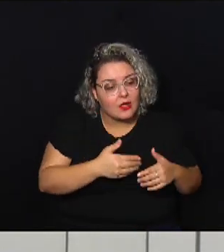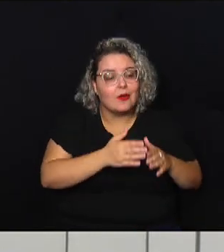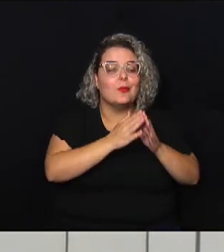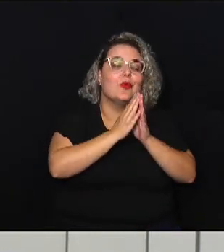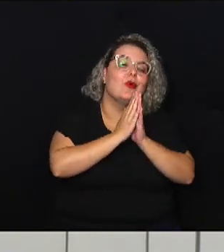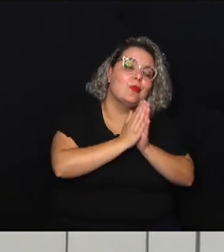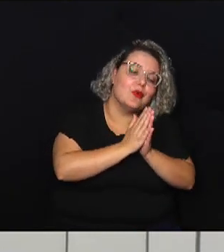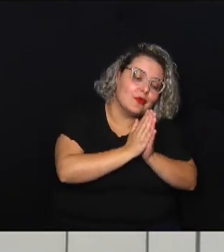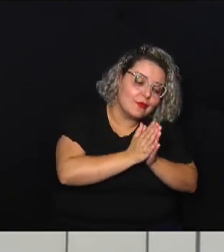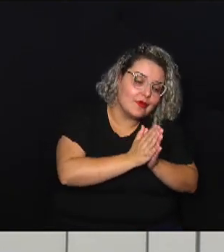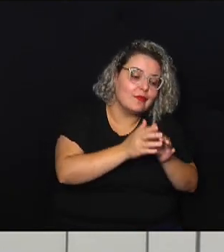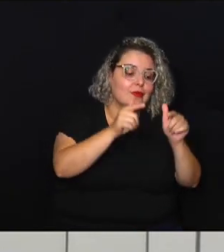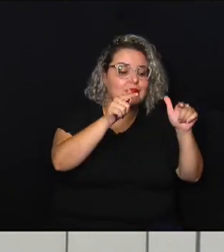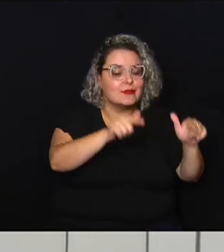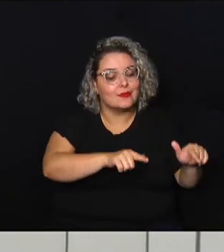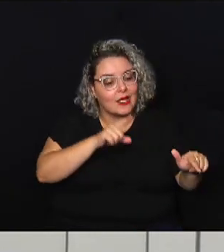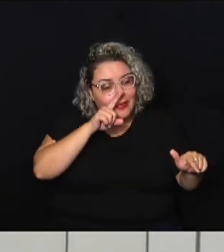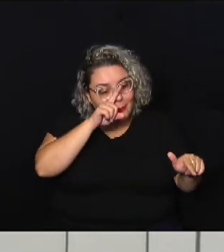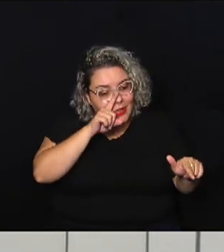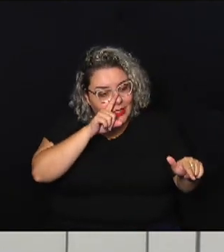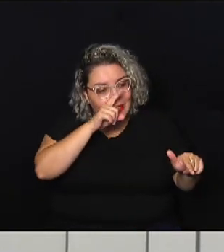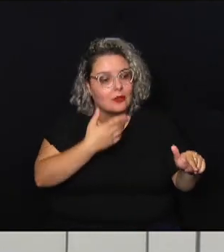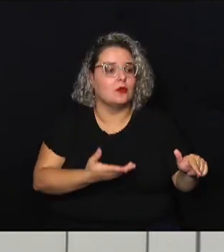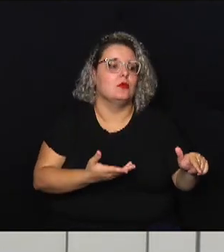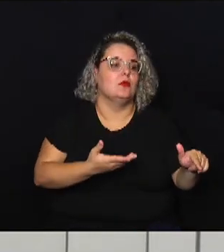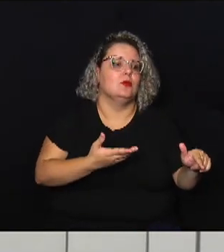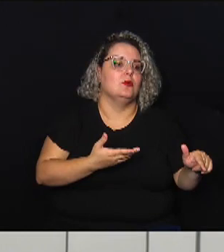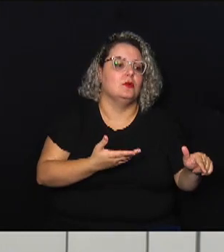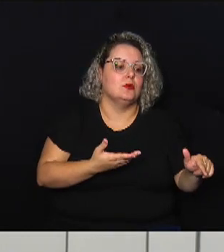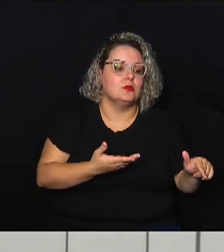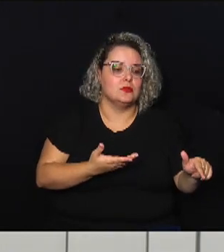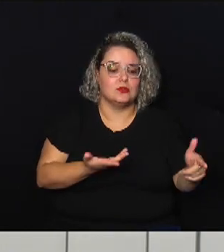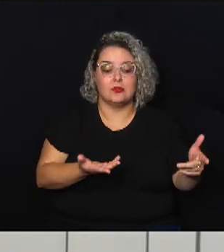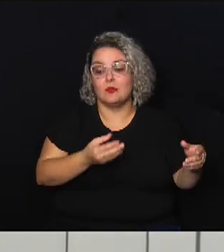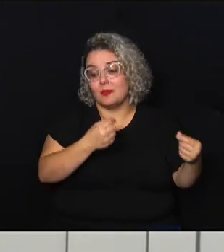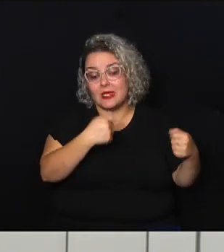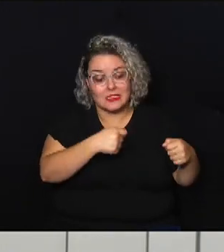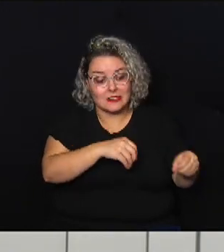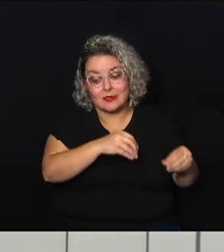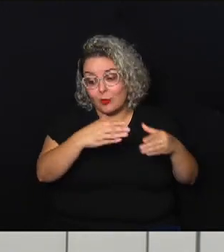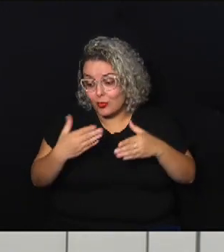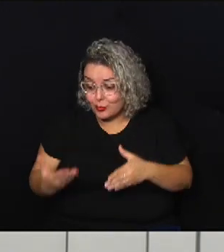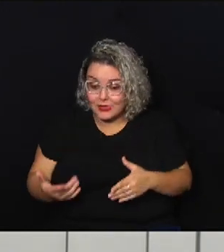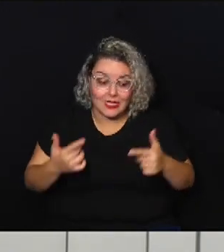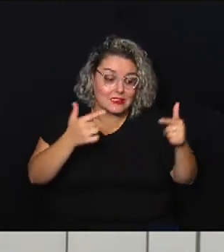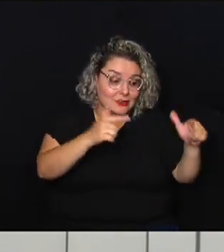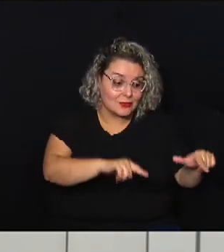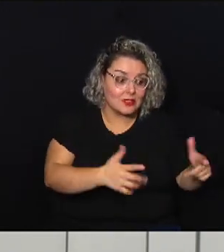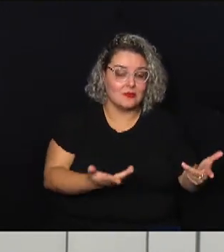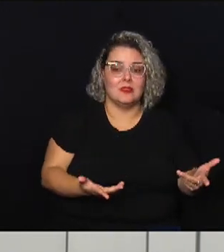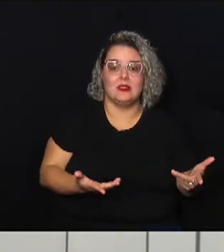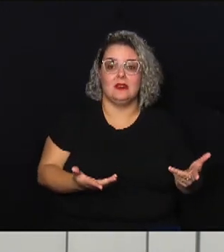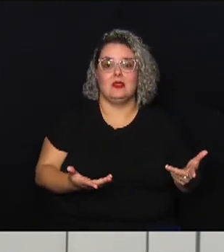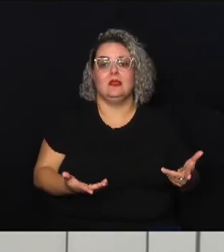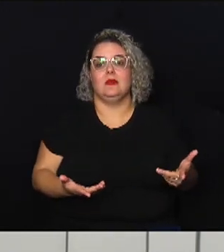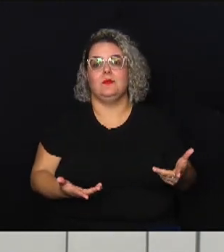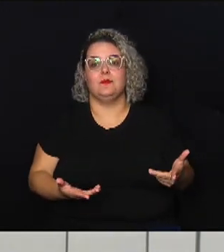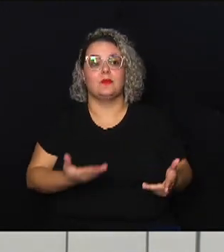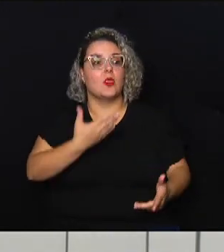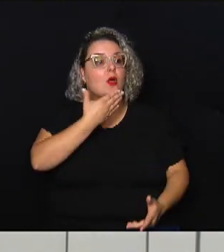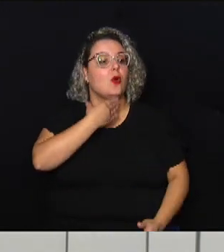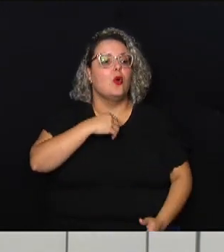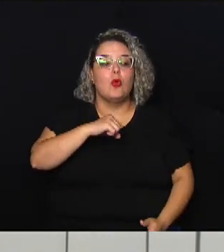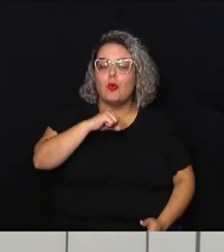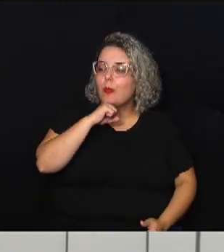que apesar de terem perdido tudo não querem deixar suas casas tinha uma filha chorando que o pai não queria sair